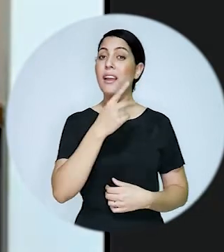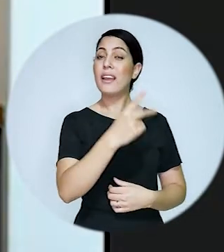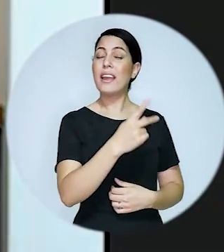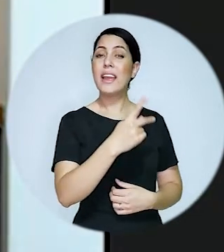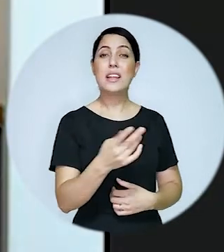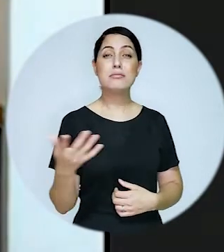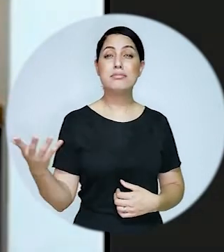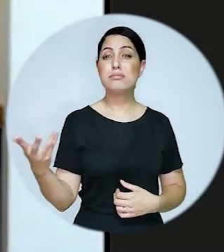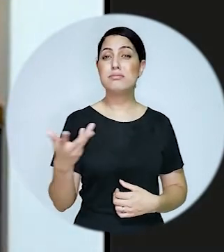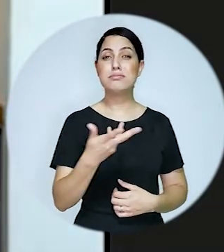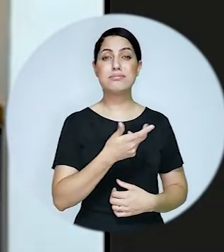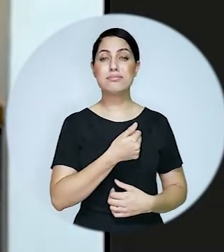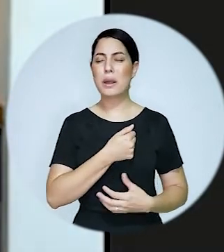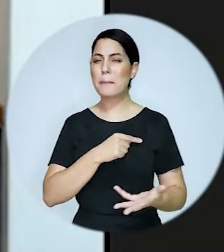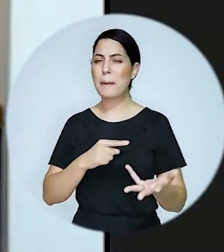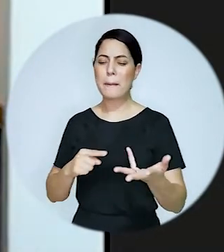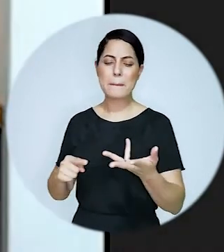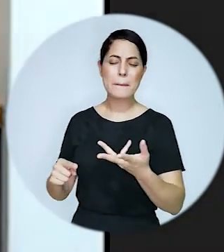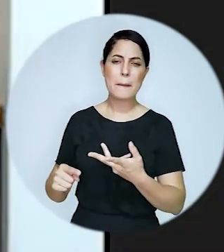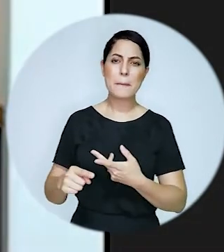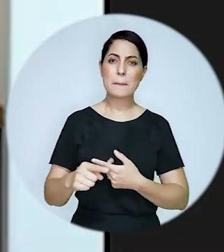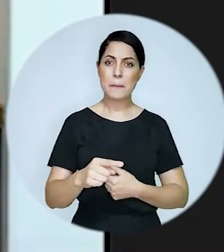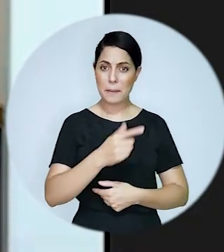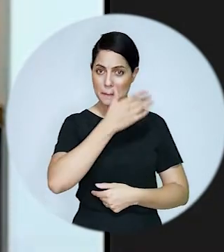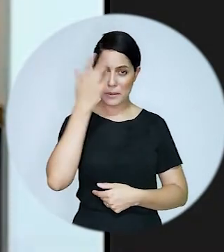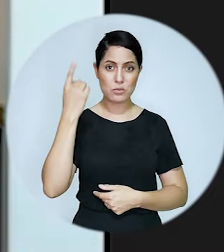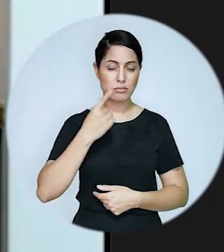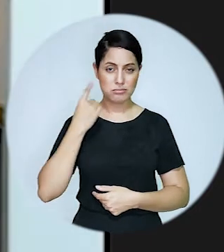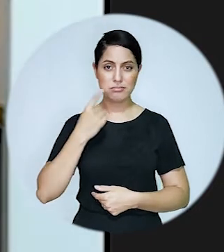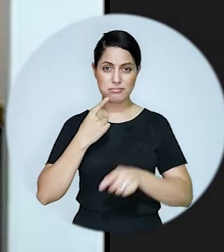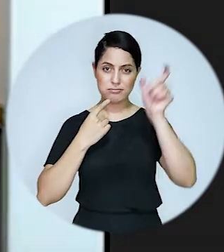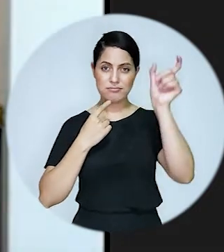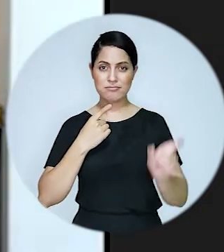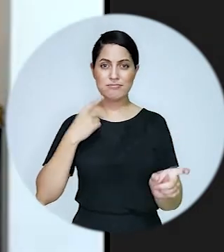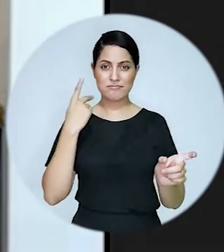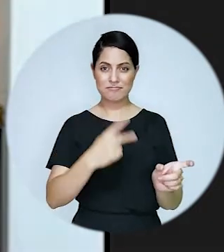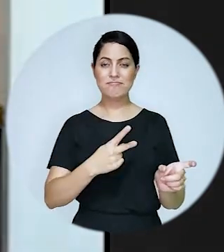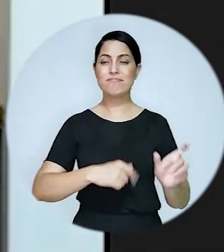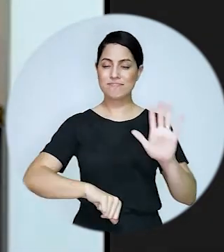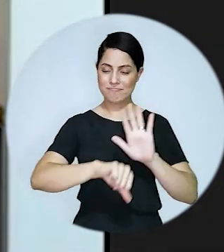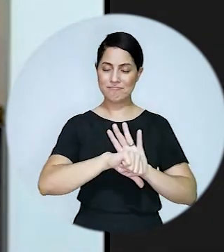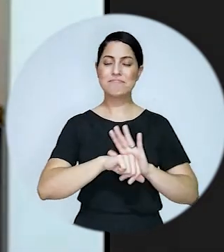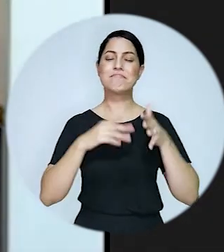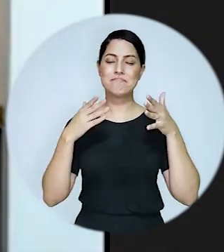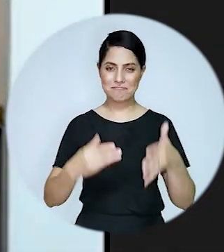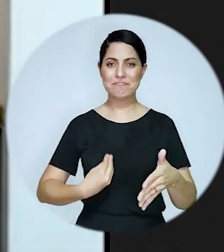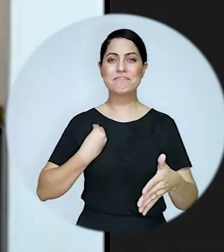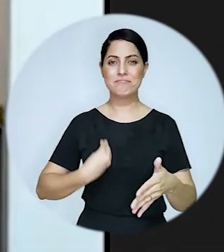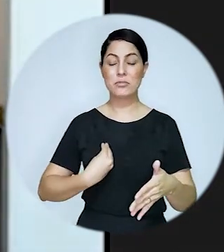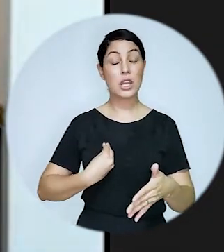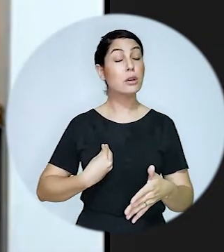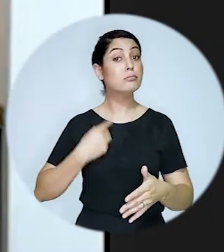compende melhor dizendo de todas as qualidades que deve ter um advogado e que são muito presentes na advocacia criminal